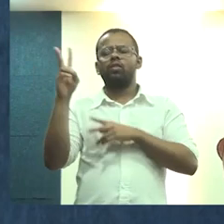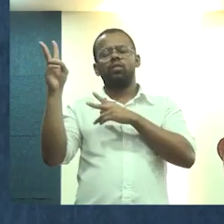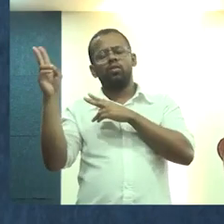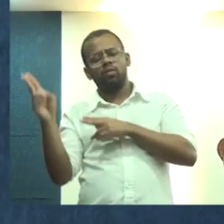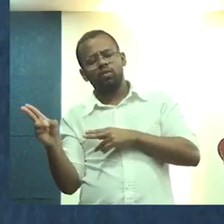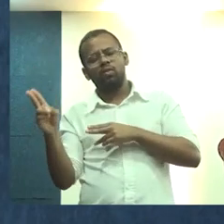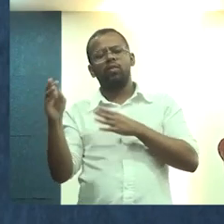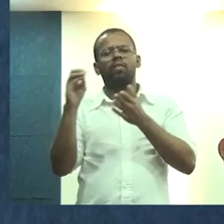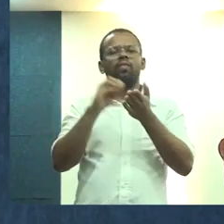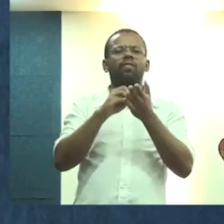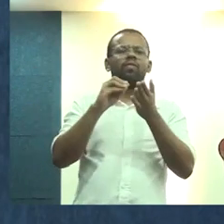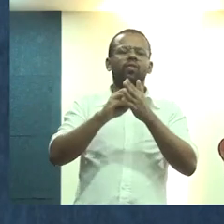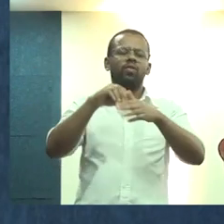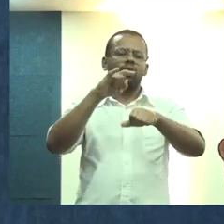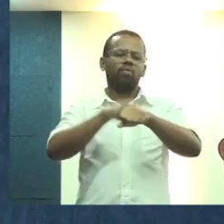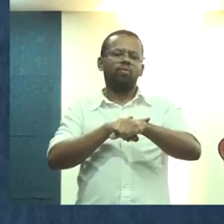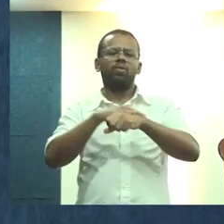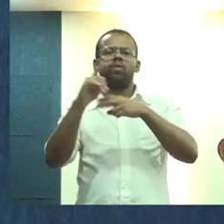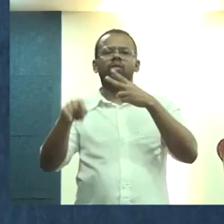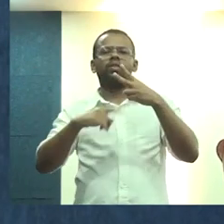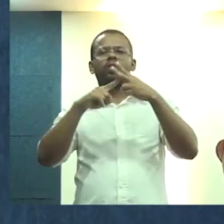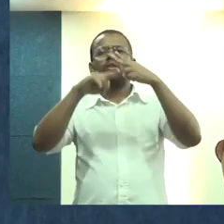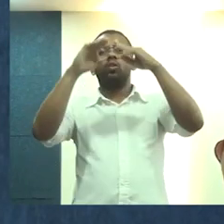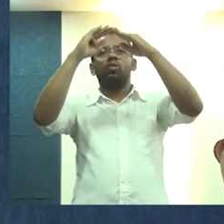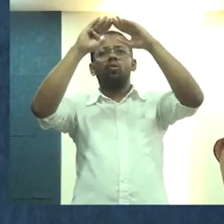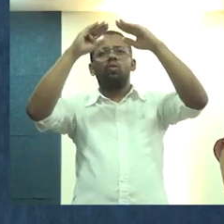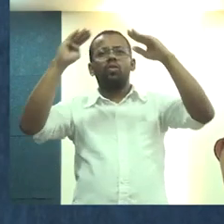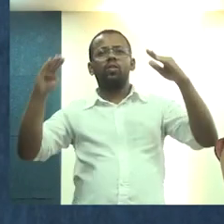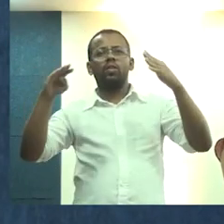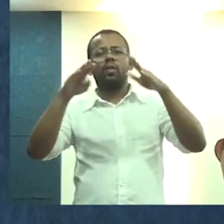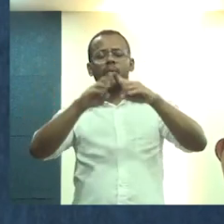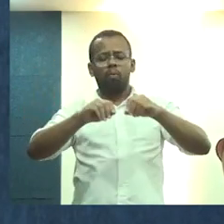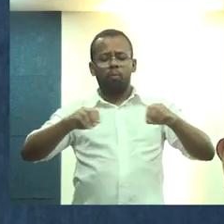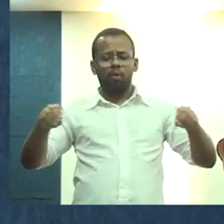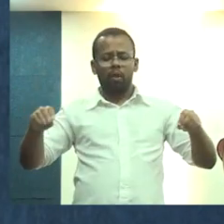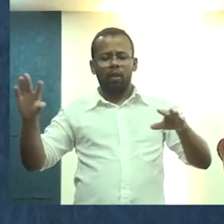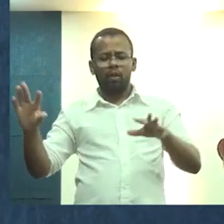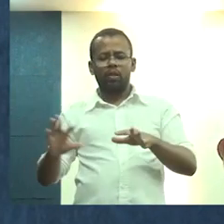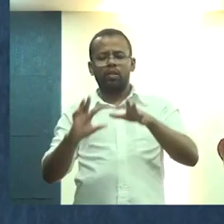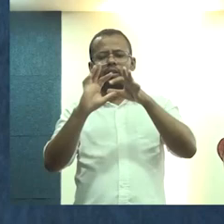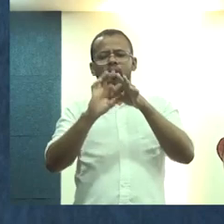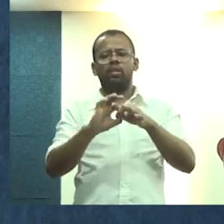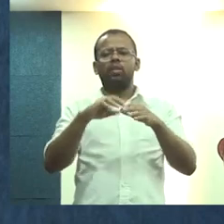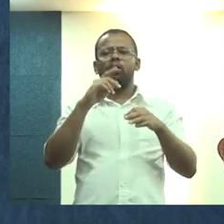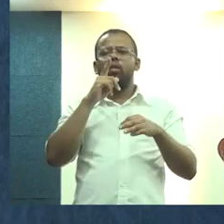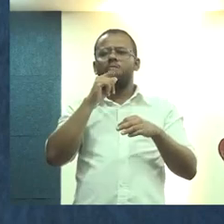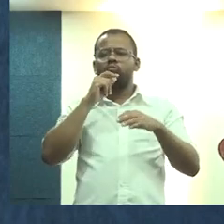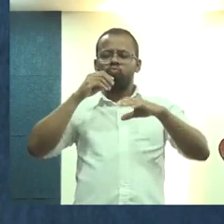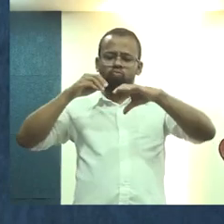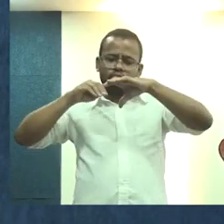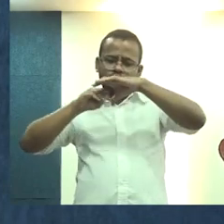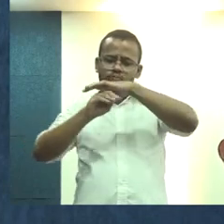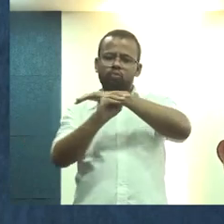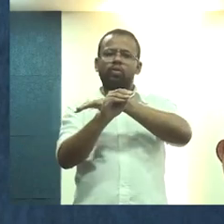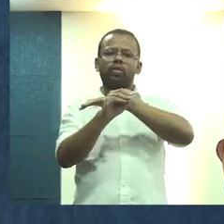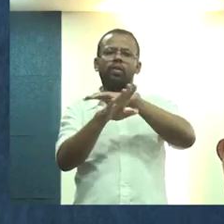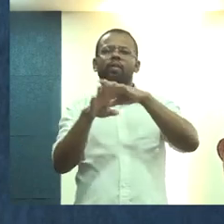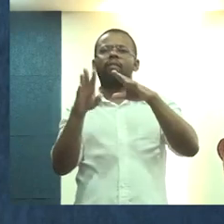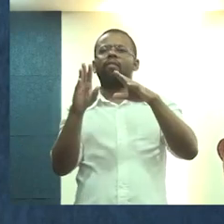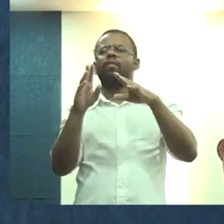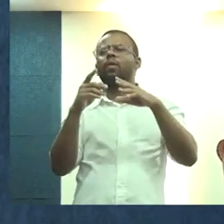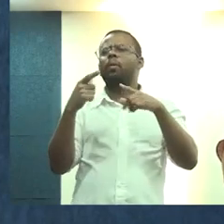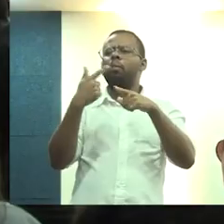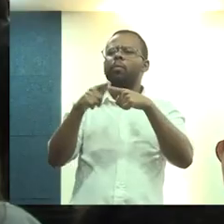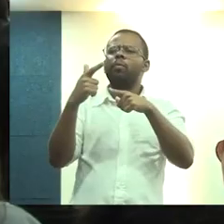dormitórios, é a ausência de banheiro, telhado, piso inadequado, é a ligação da rede de esgoto. Então, esses são os